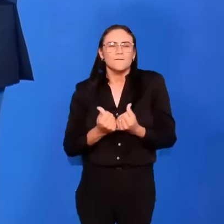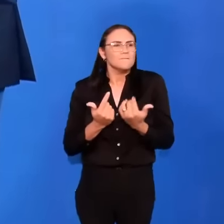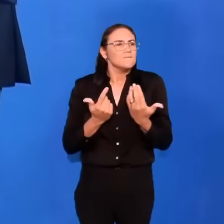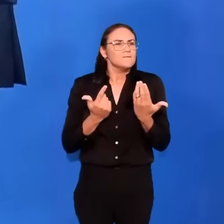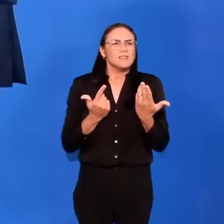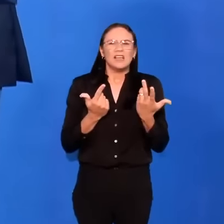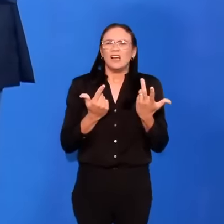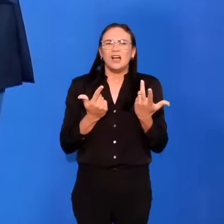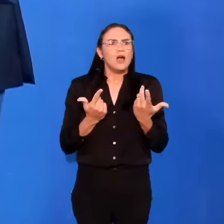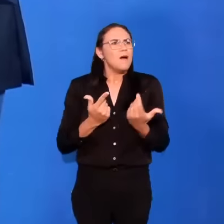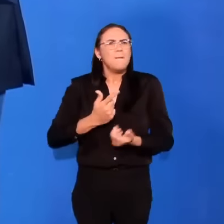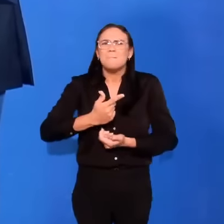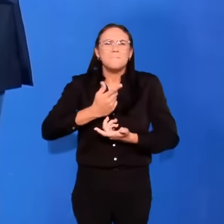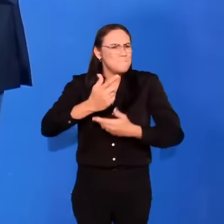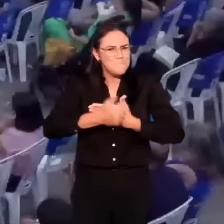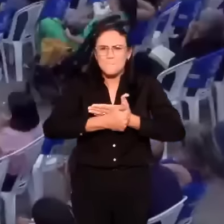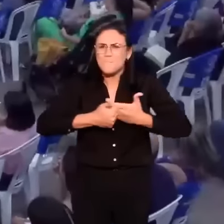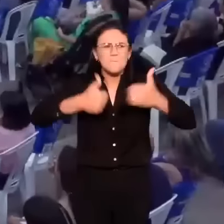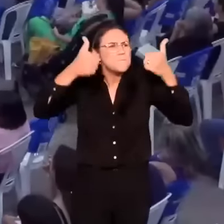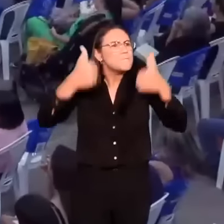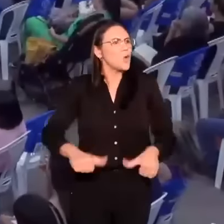escândalos morais,